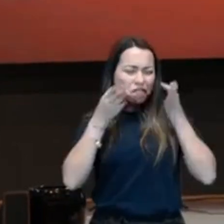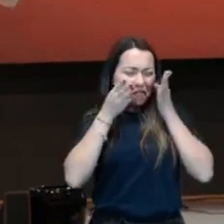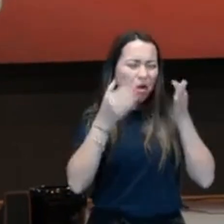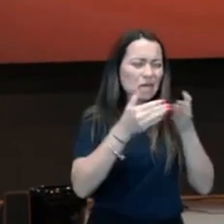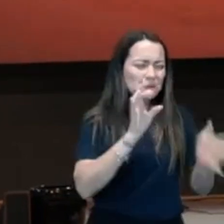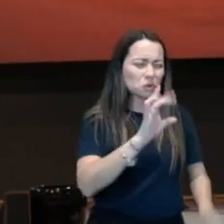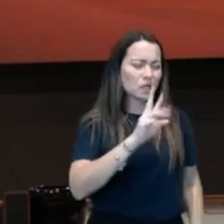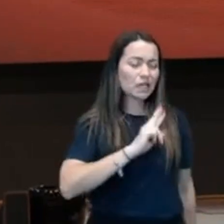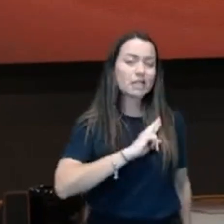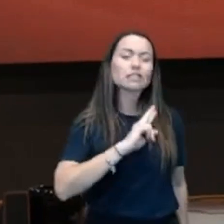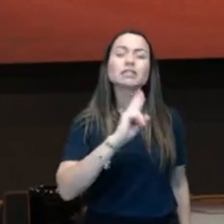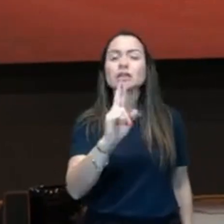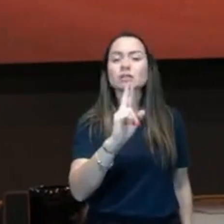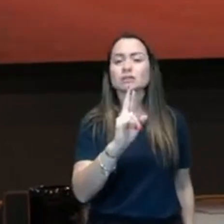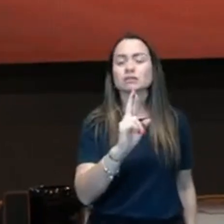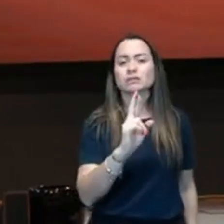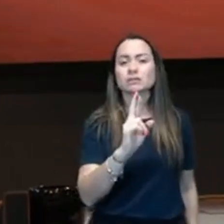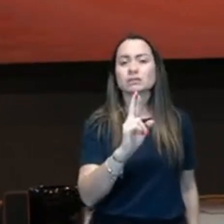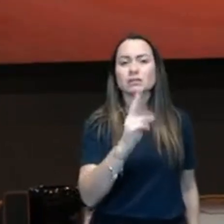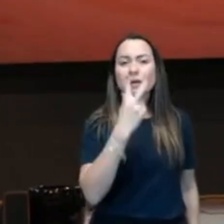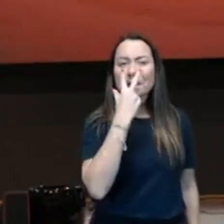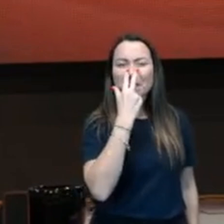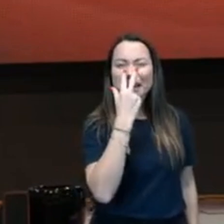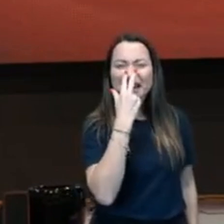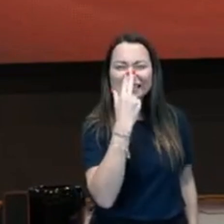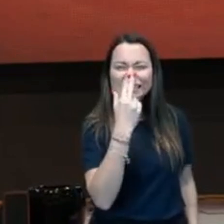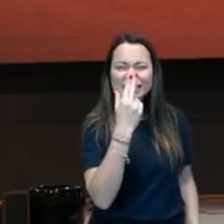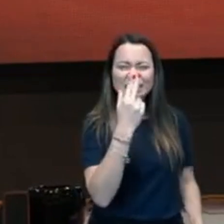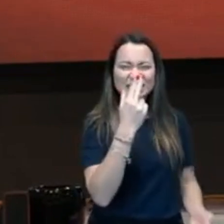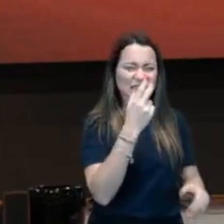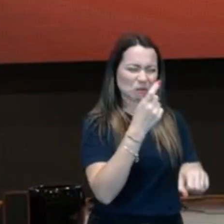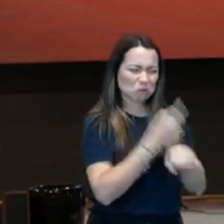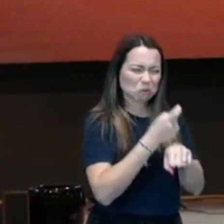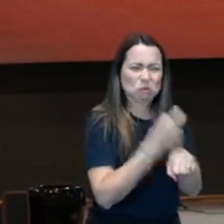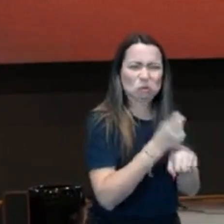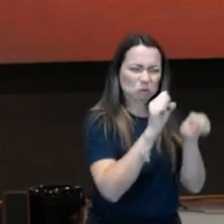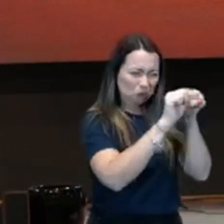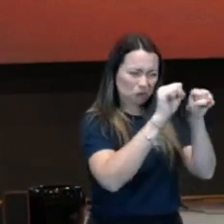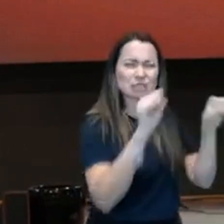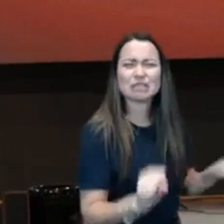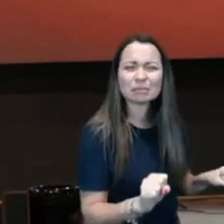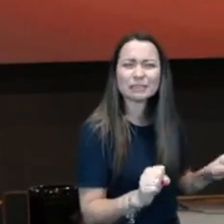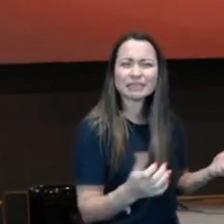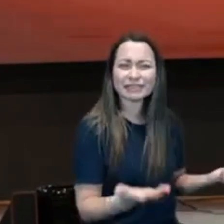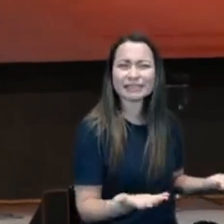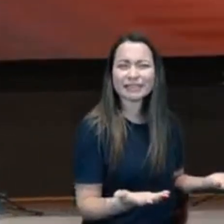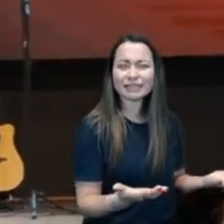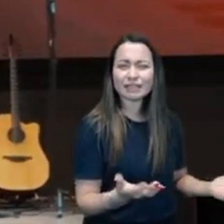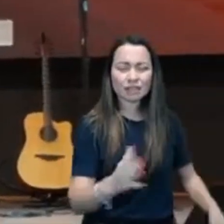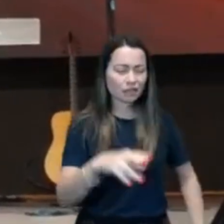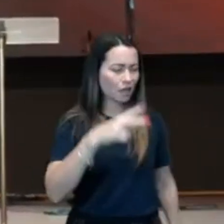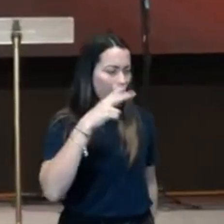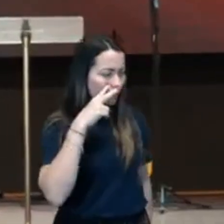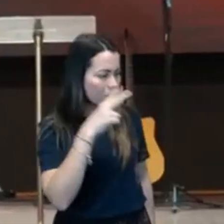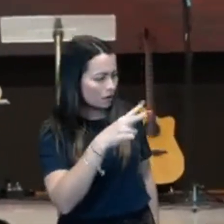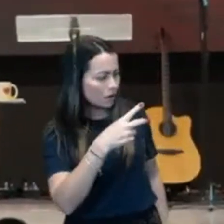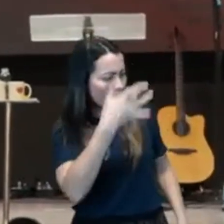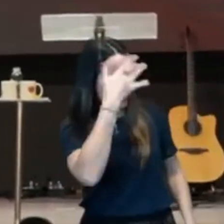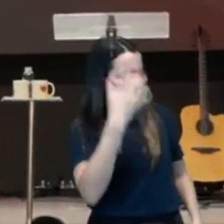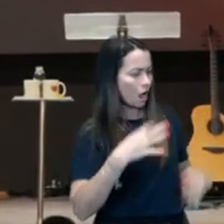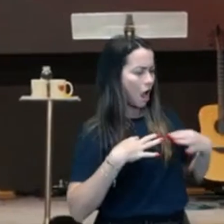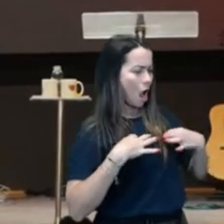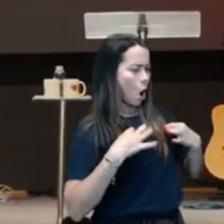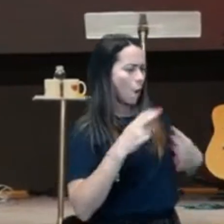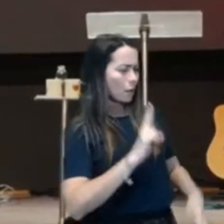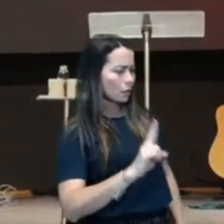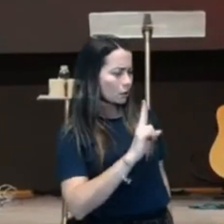e o sistema, e as doutrinas do que em Jesus. eu facilmente dispenso uma pessoa pela roupa que ela usa, porque o meu coração não